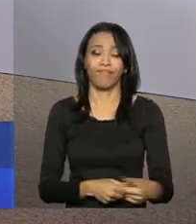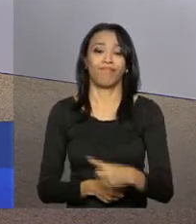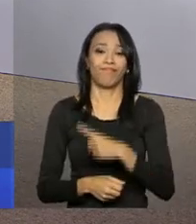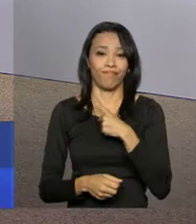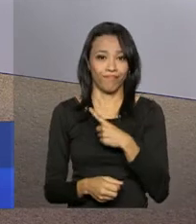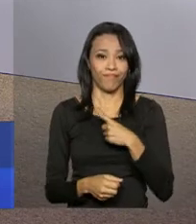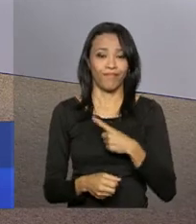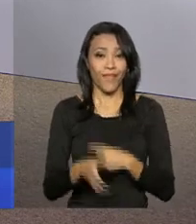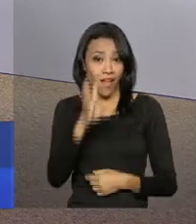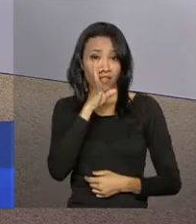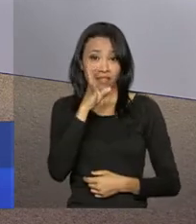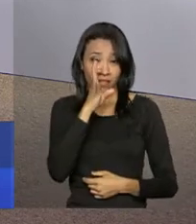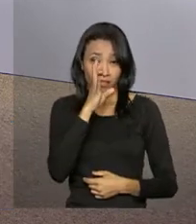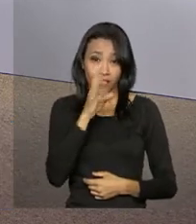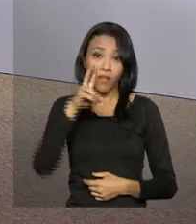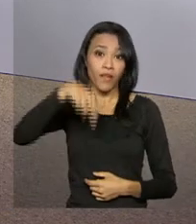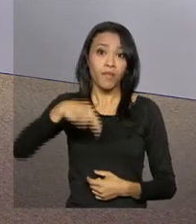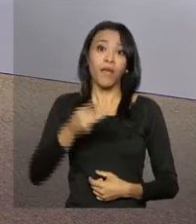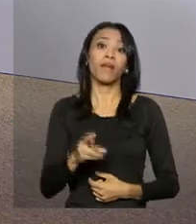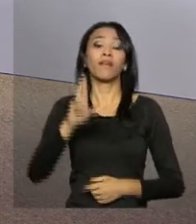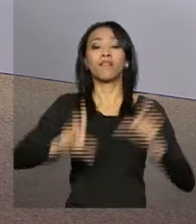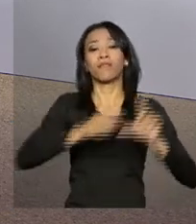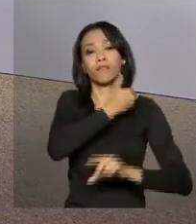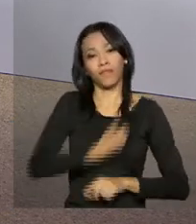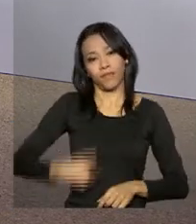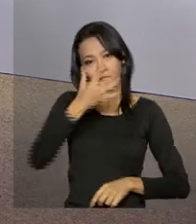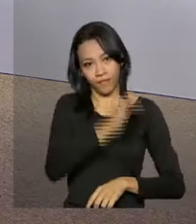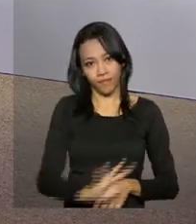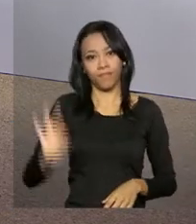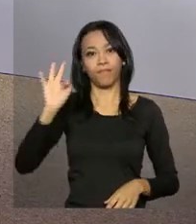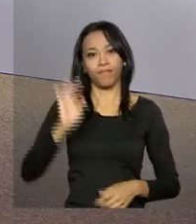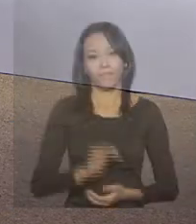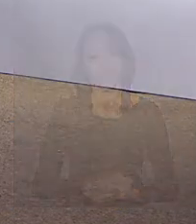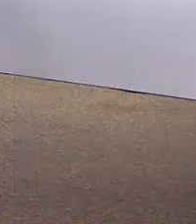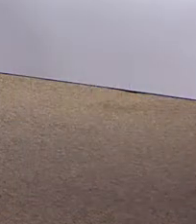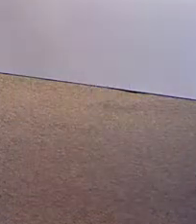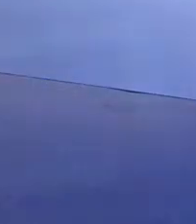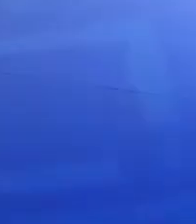tvnbr. Continue com a gente, NBR, a TV do Governo Federal.